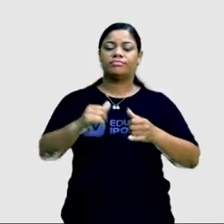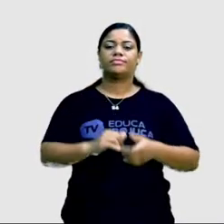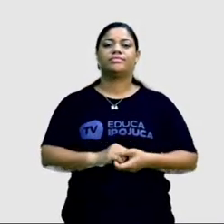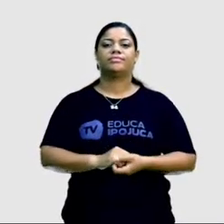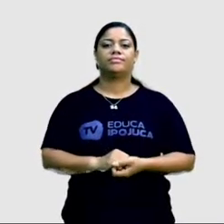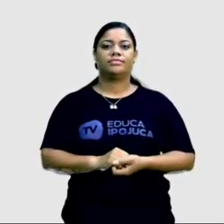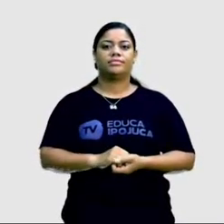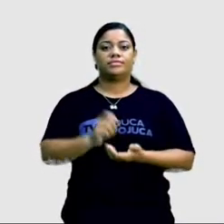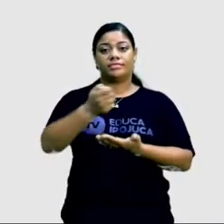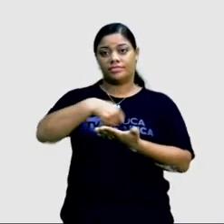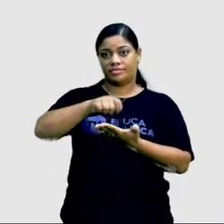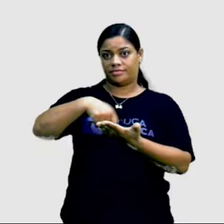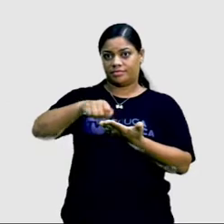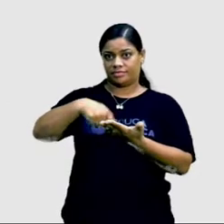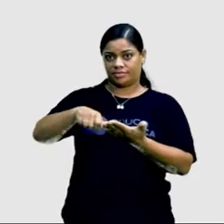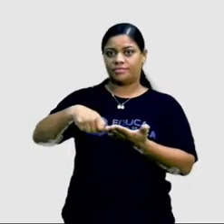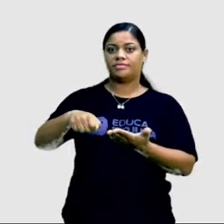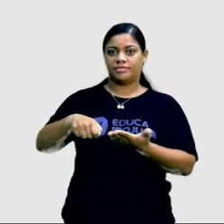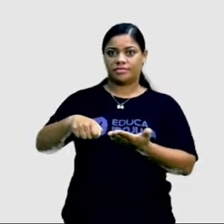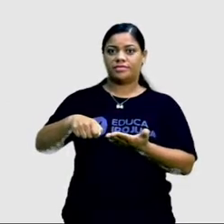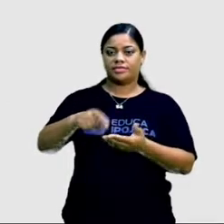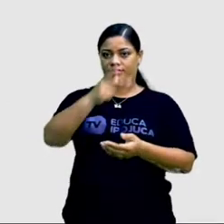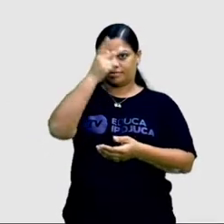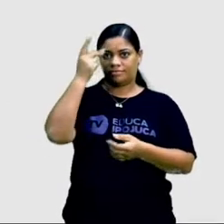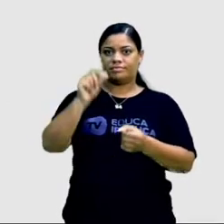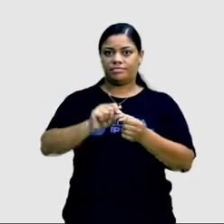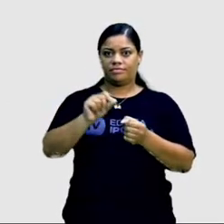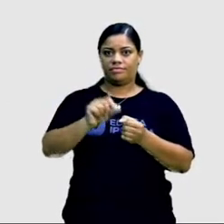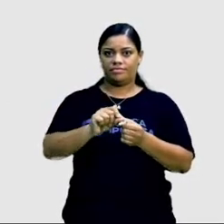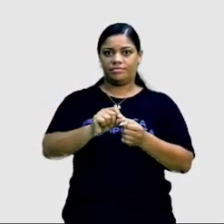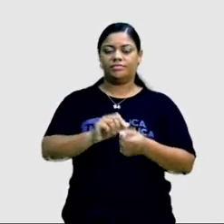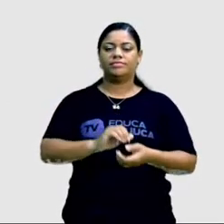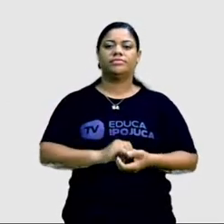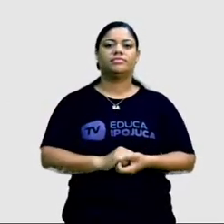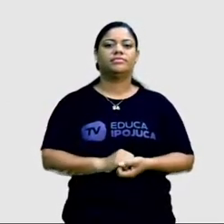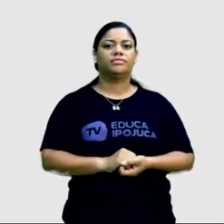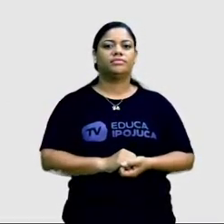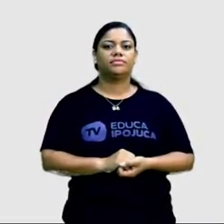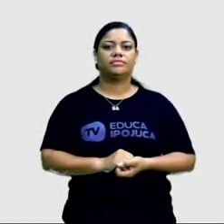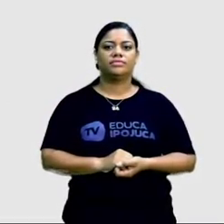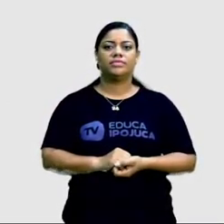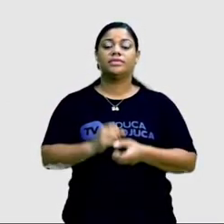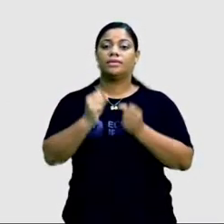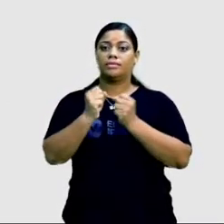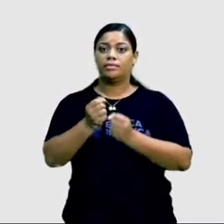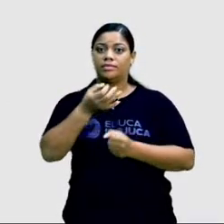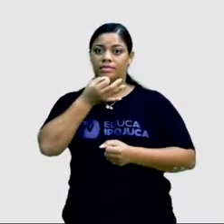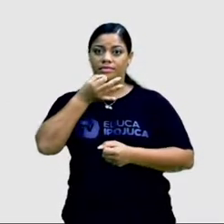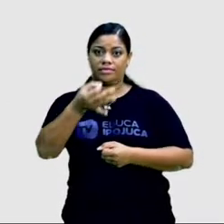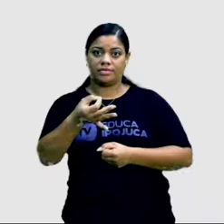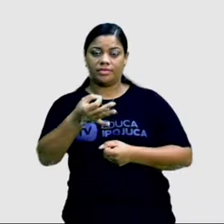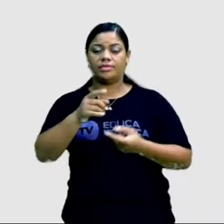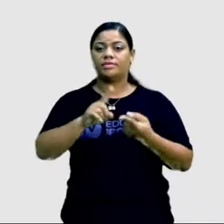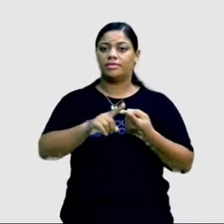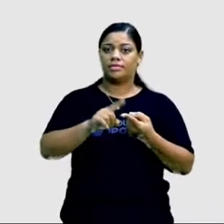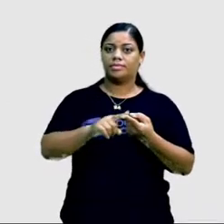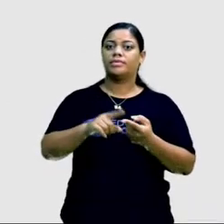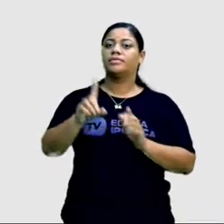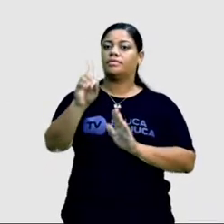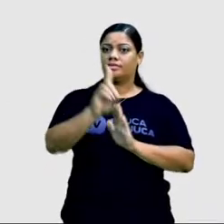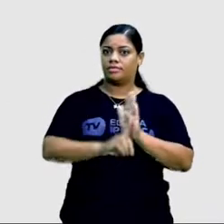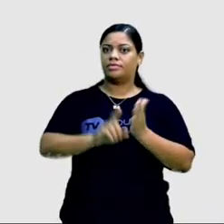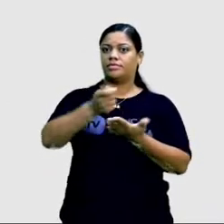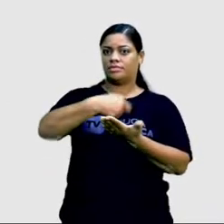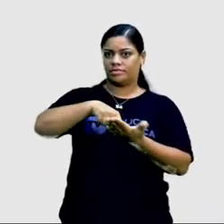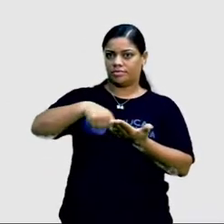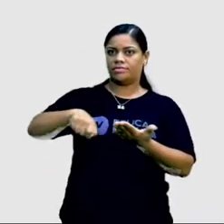A autoria é um texto assinado pelo autor. Então, do mesmo jeito que ele pode opinar, ele também tem o direito de